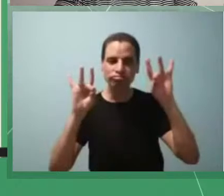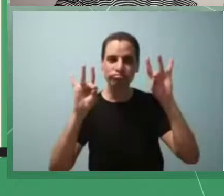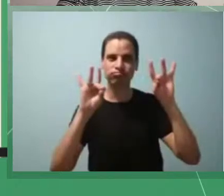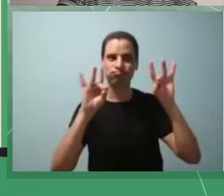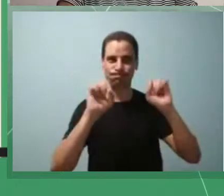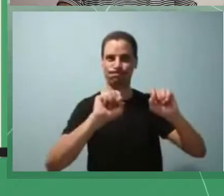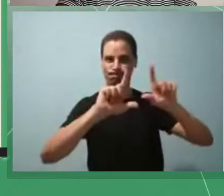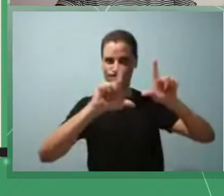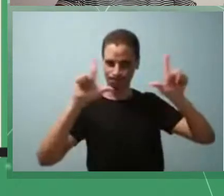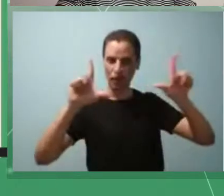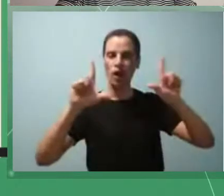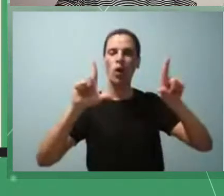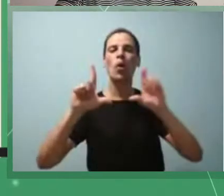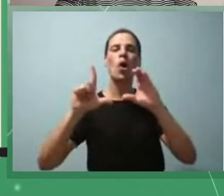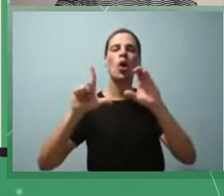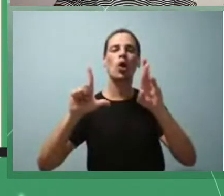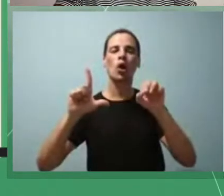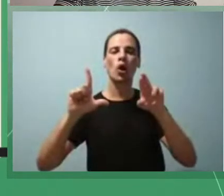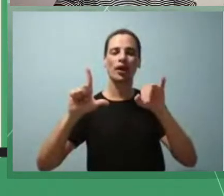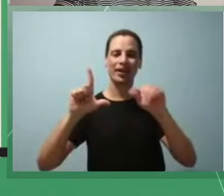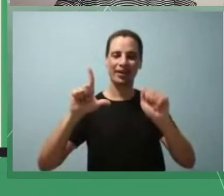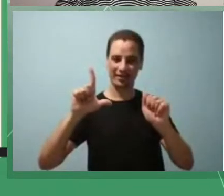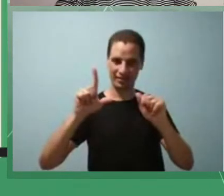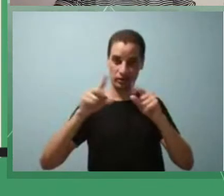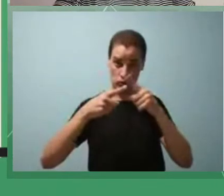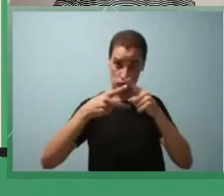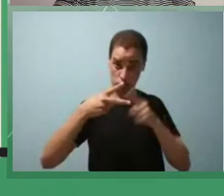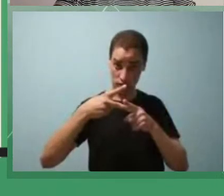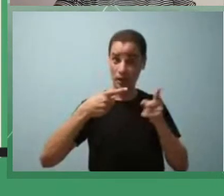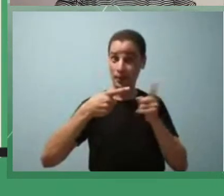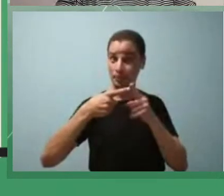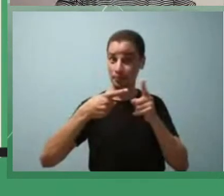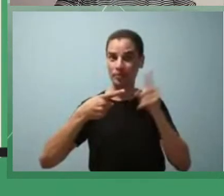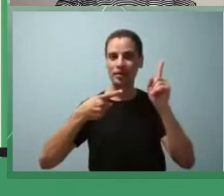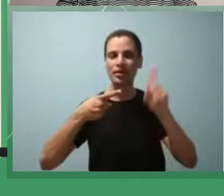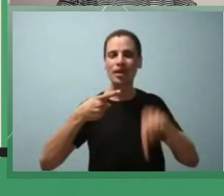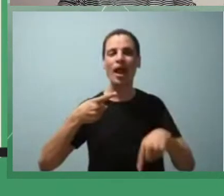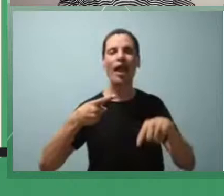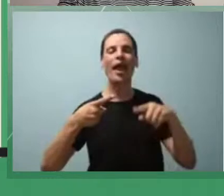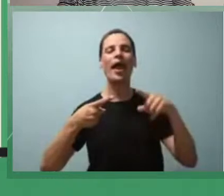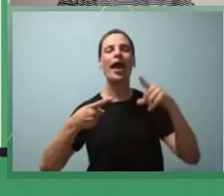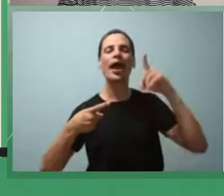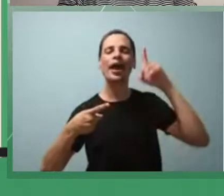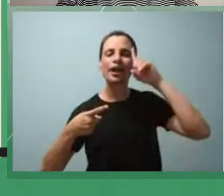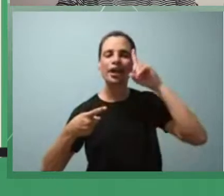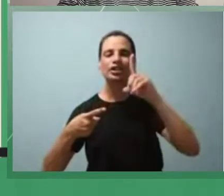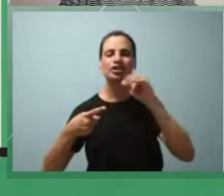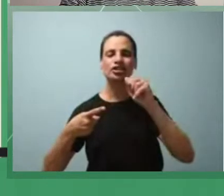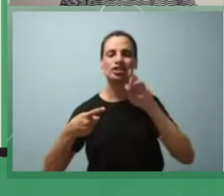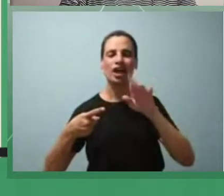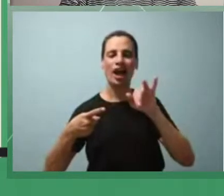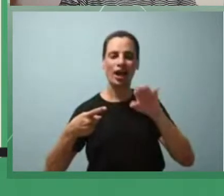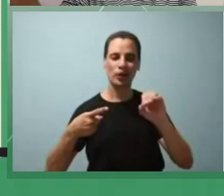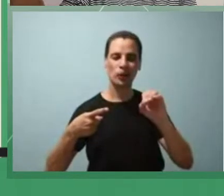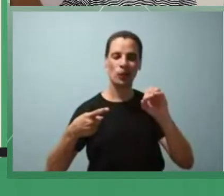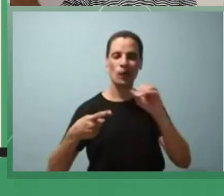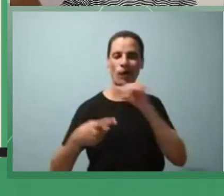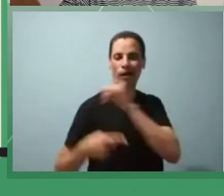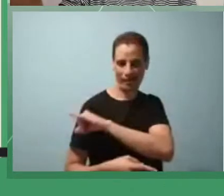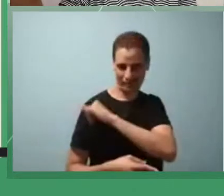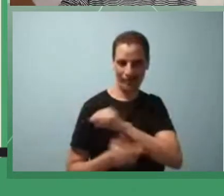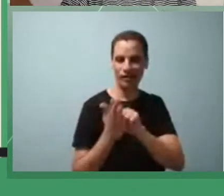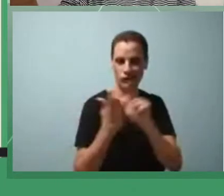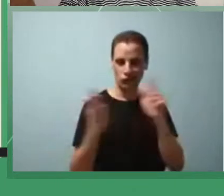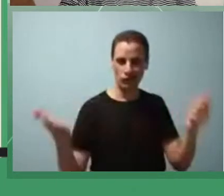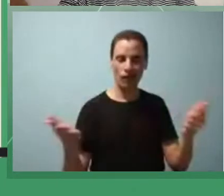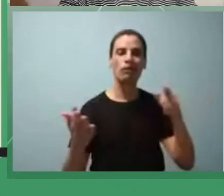diferentes a primeira crônica ela foi publicada no Diário Carioca em 15 de julho de 1951 está cortada